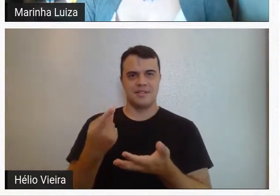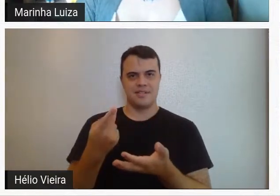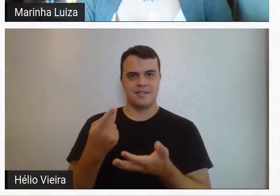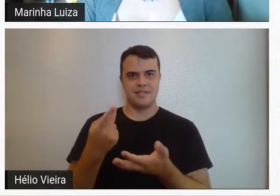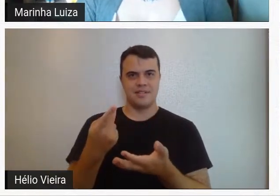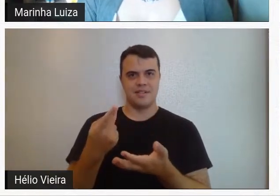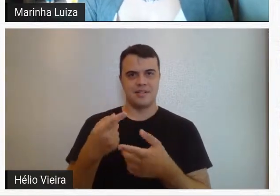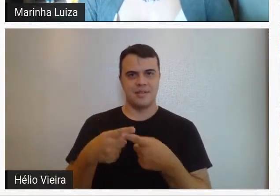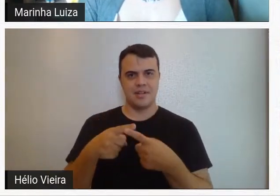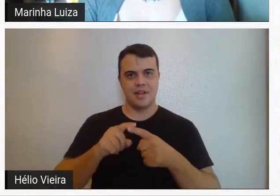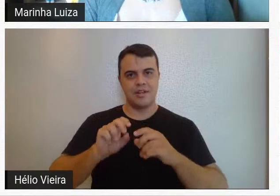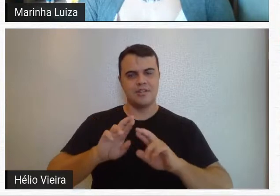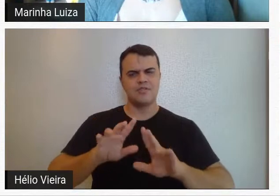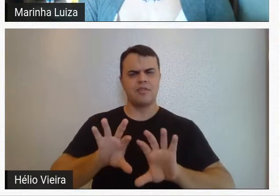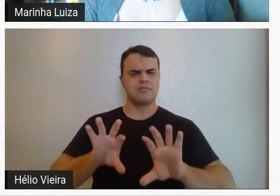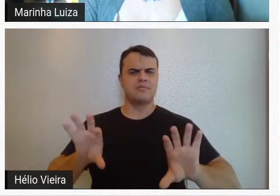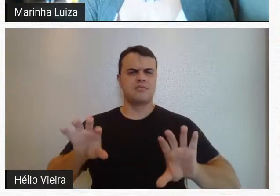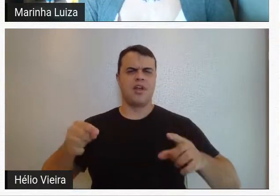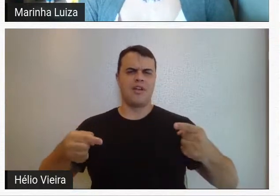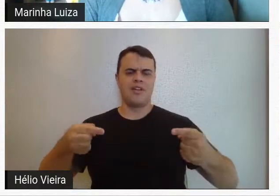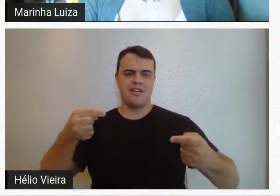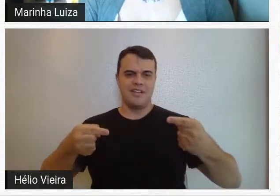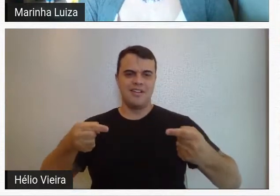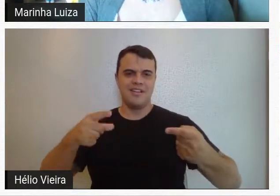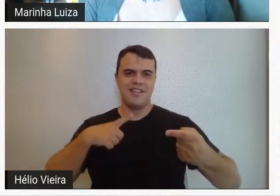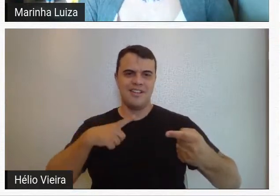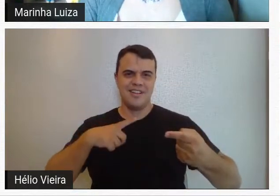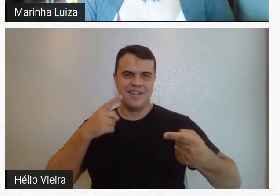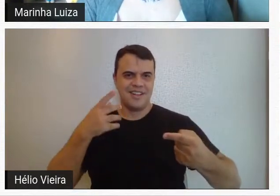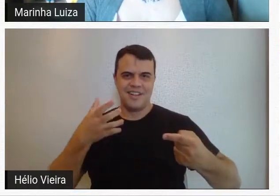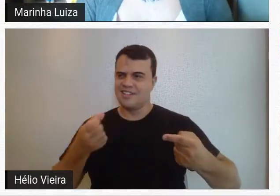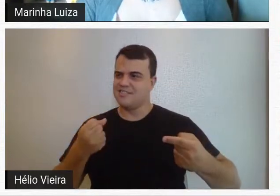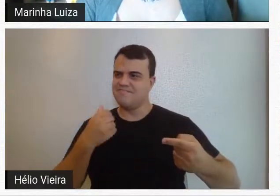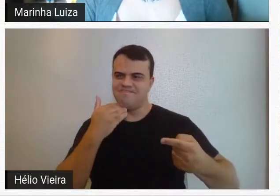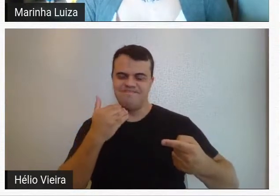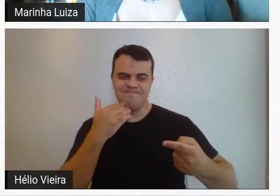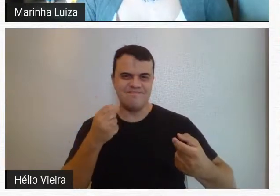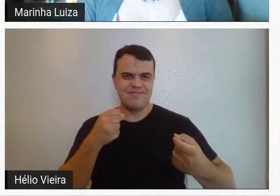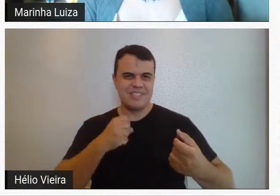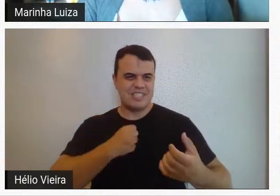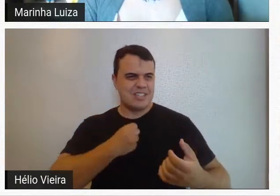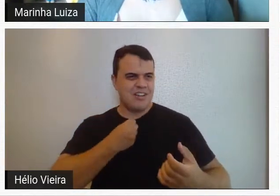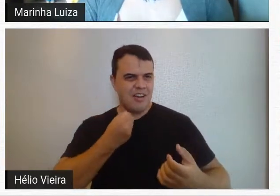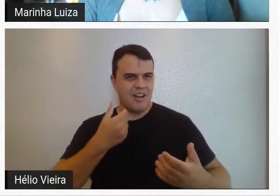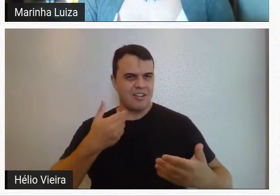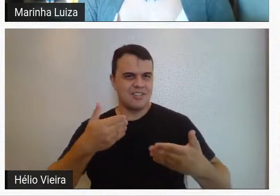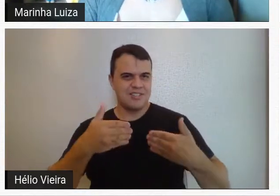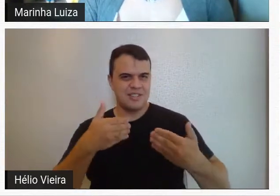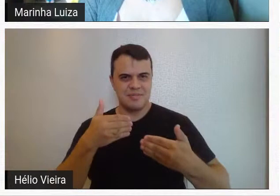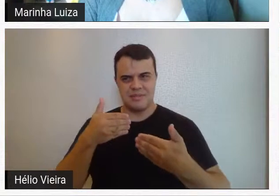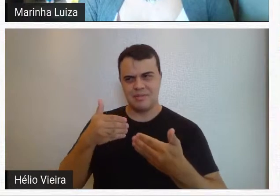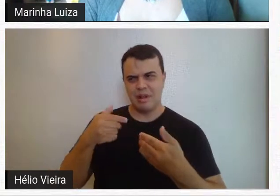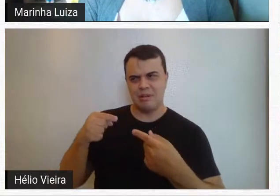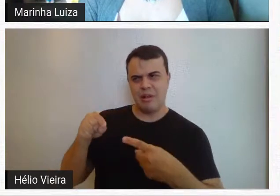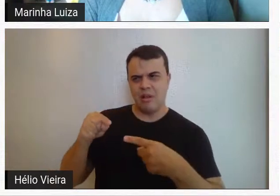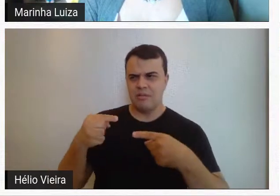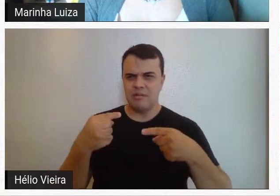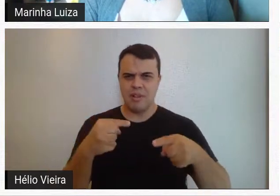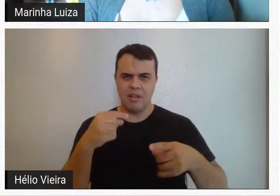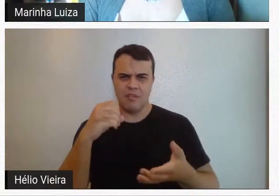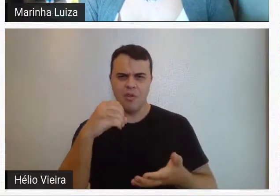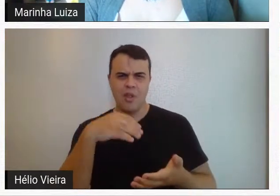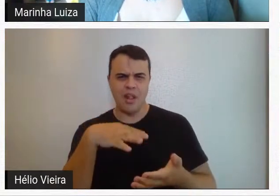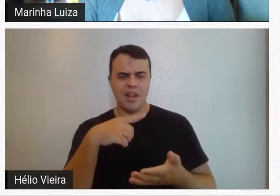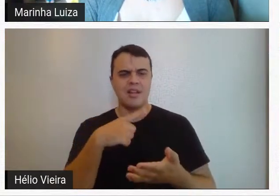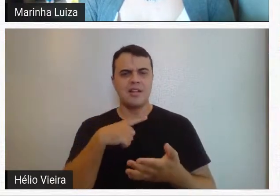entre duas facções irreconciliáveis, ódio, discutindo debates calorosíssimos e violentos